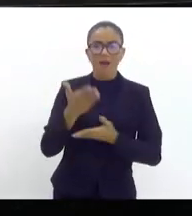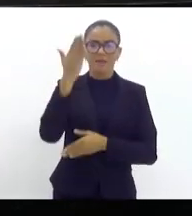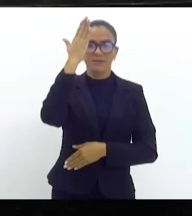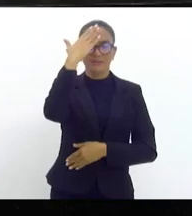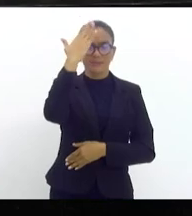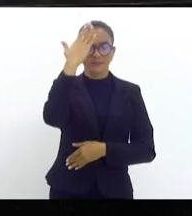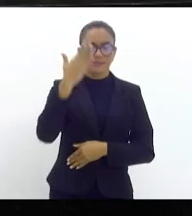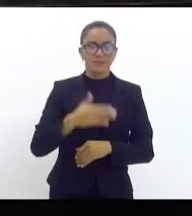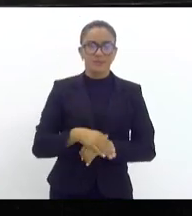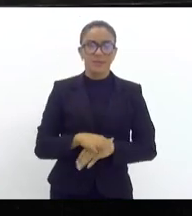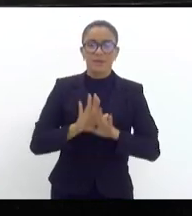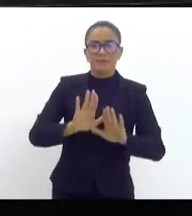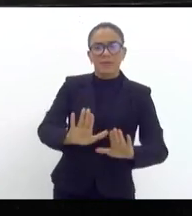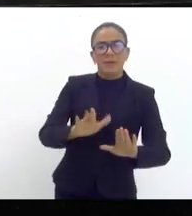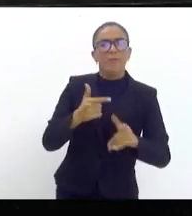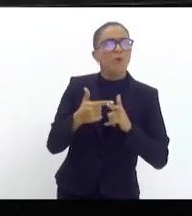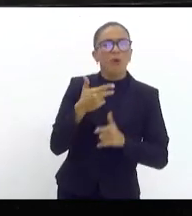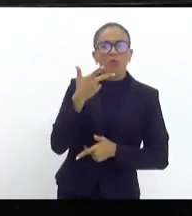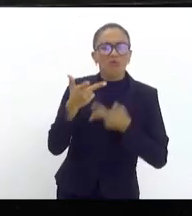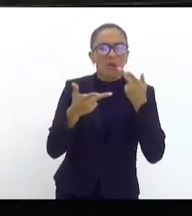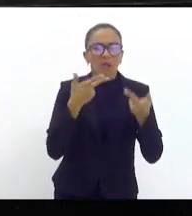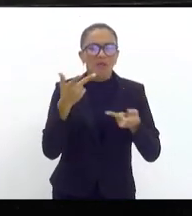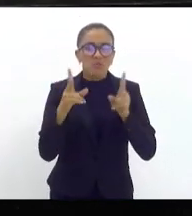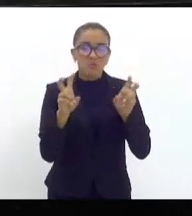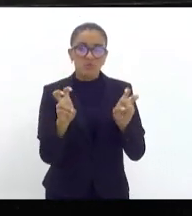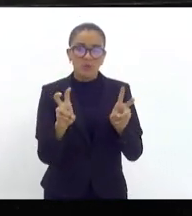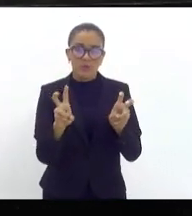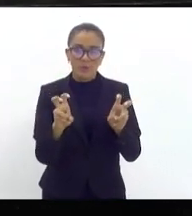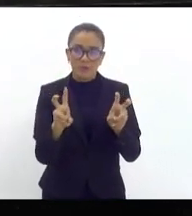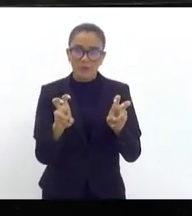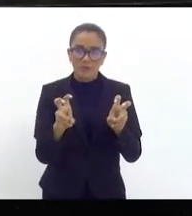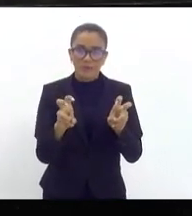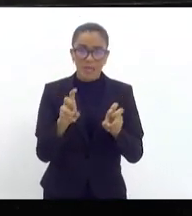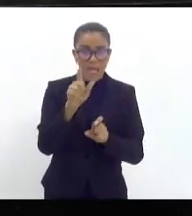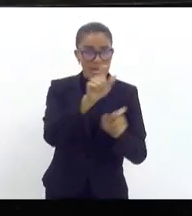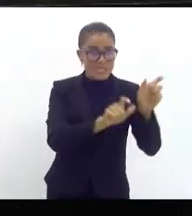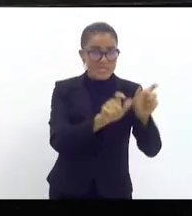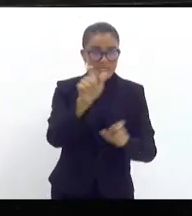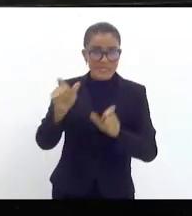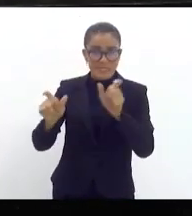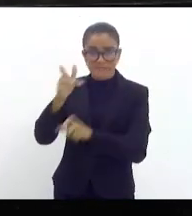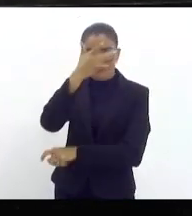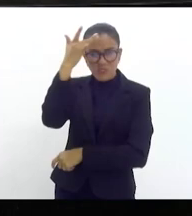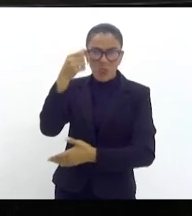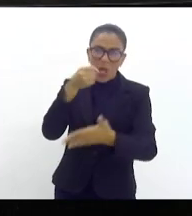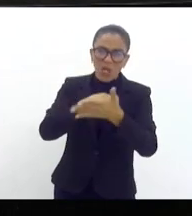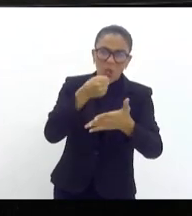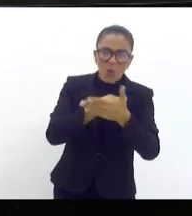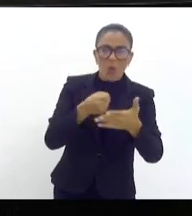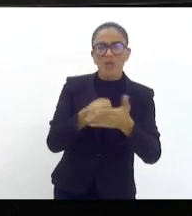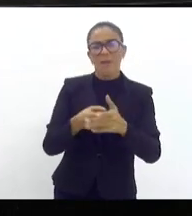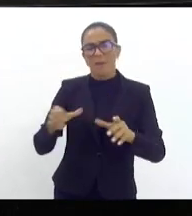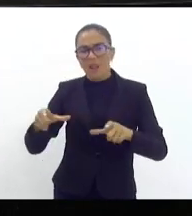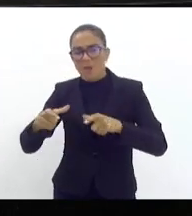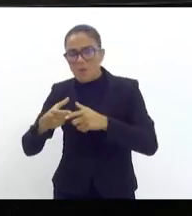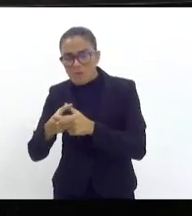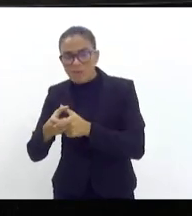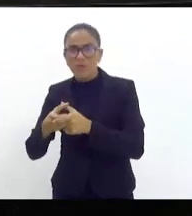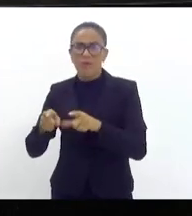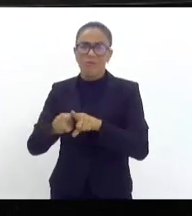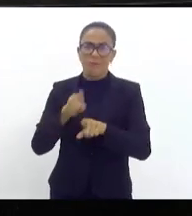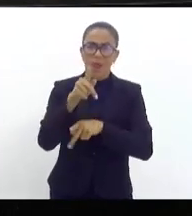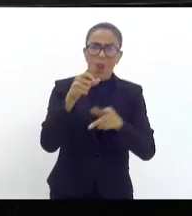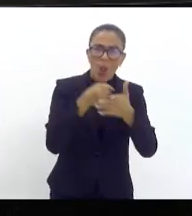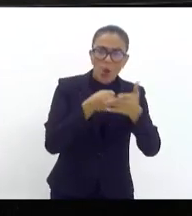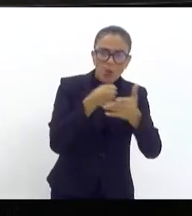Mas por que eu estou falando sobre isso? Essas pessoas que se dizem lutar pela minoria, pelo povo,